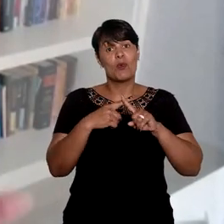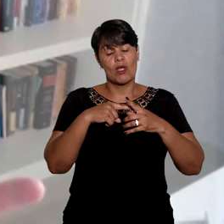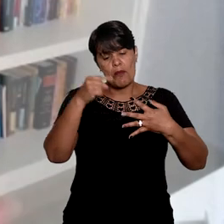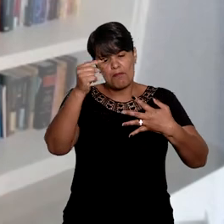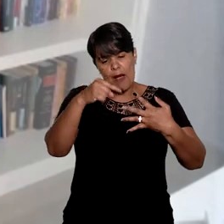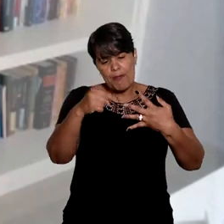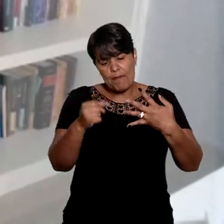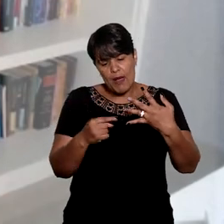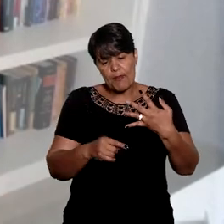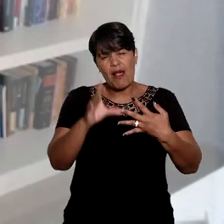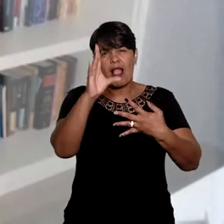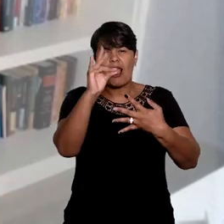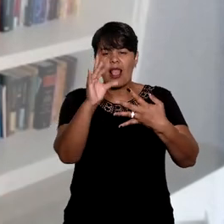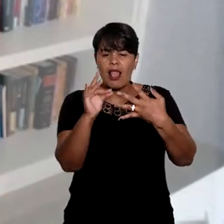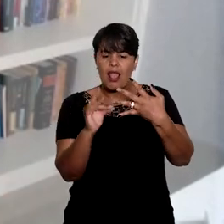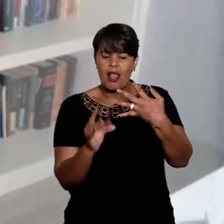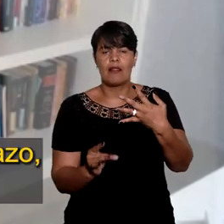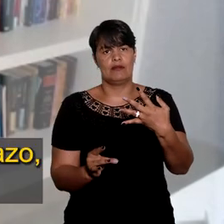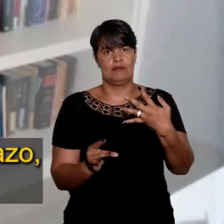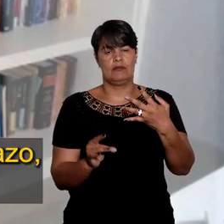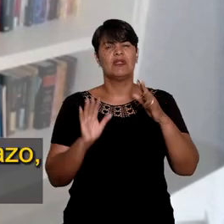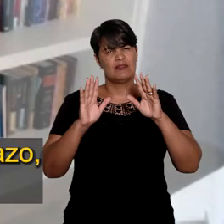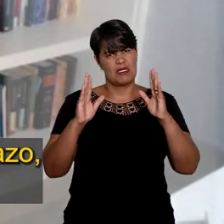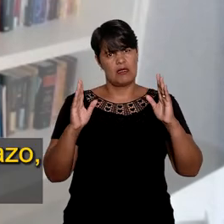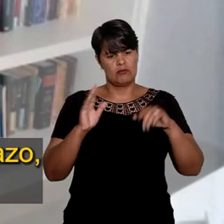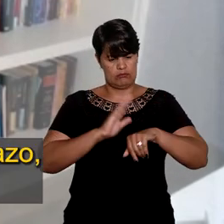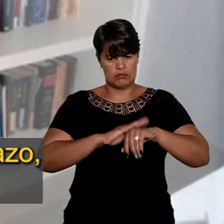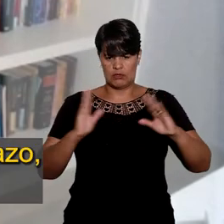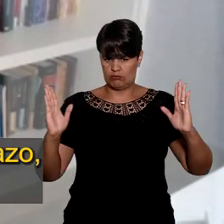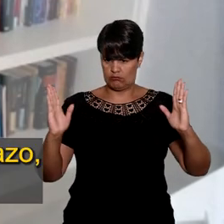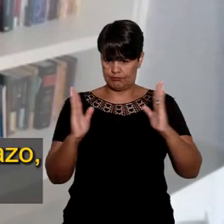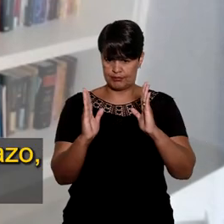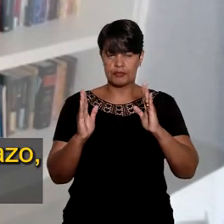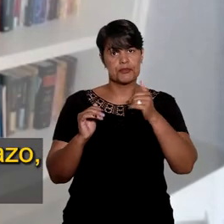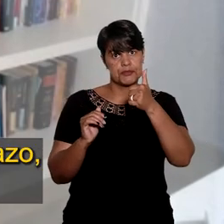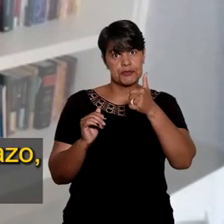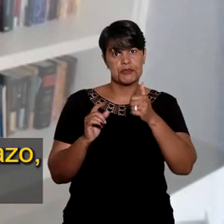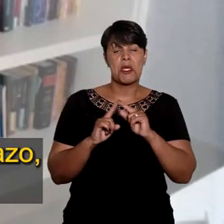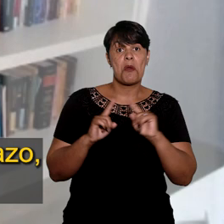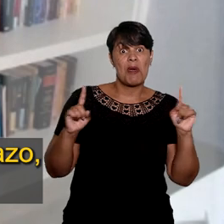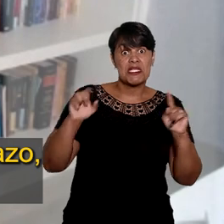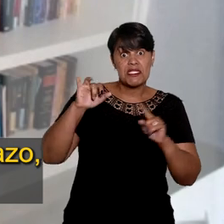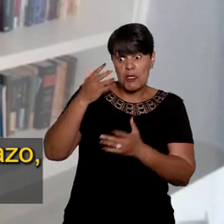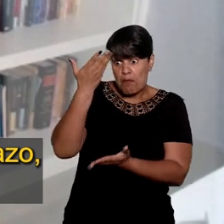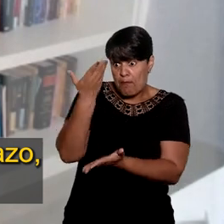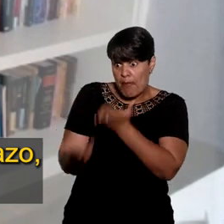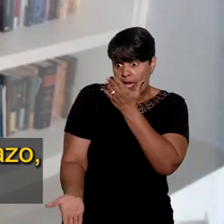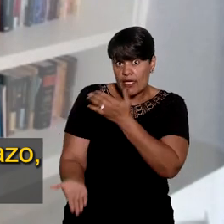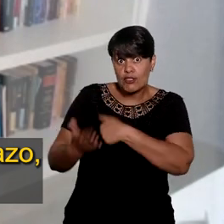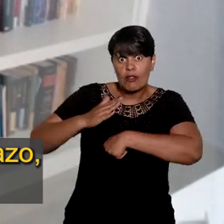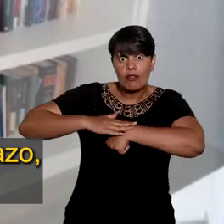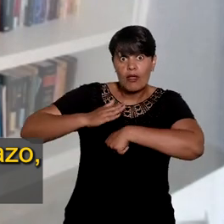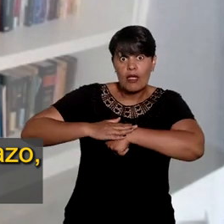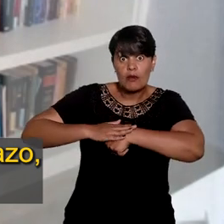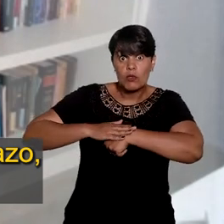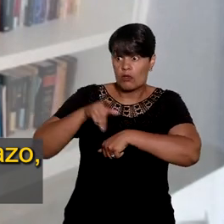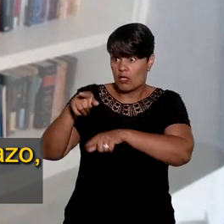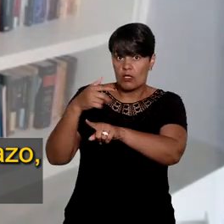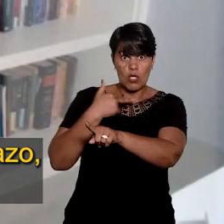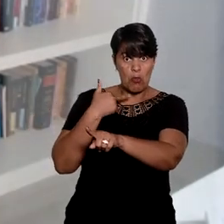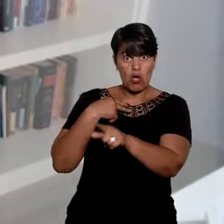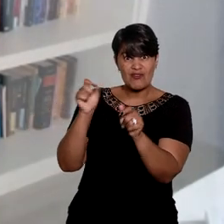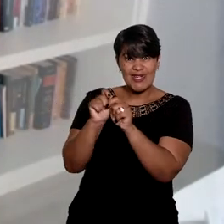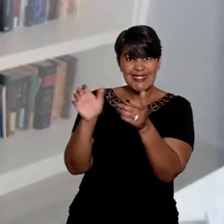Então o prazo é bem menor mesmo, mas não quer dizer que em caso de perder esse prazo eu não tenho direito à tutela